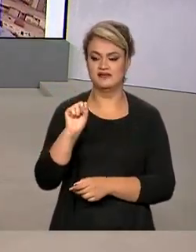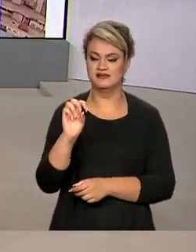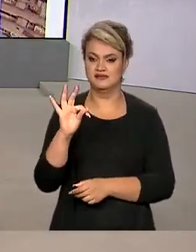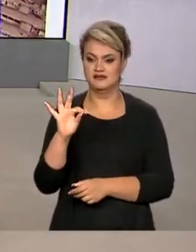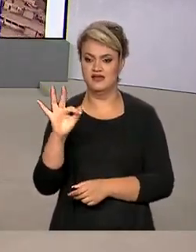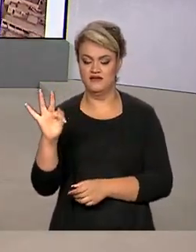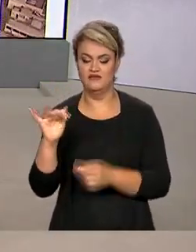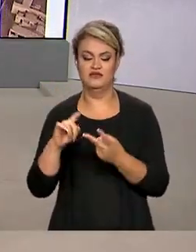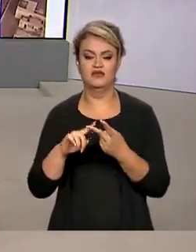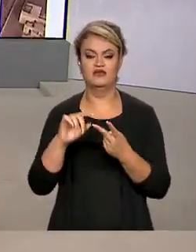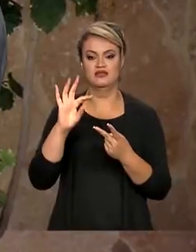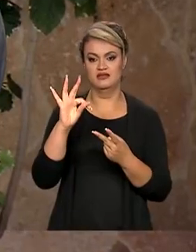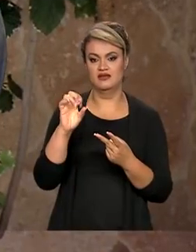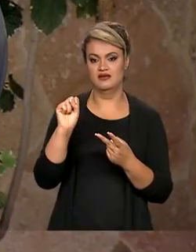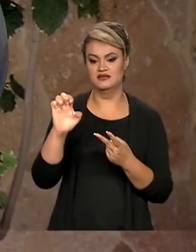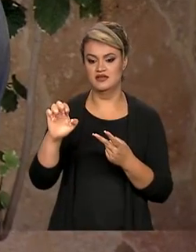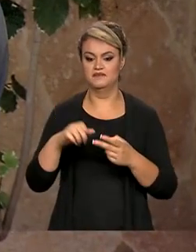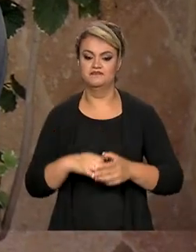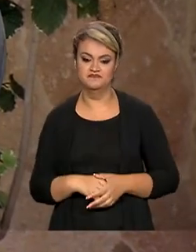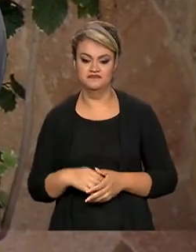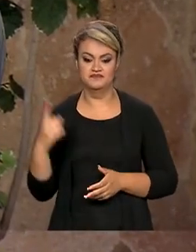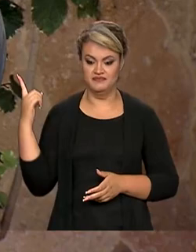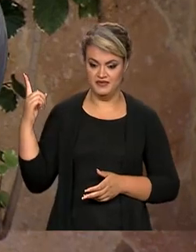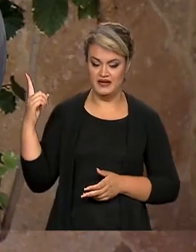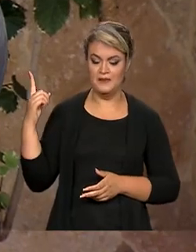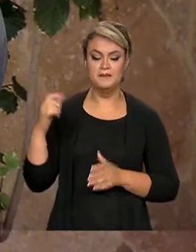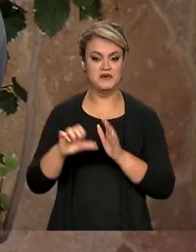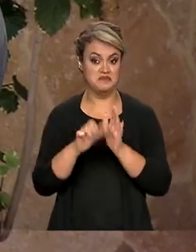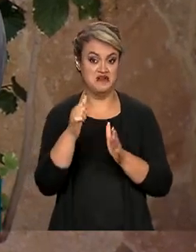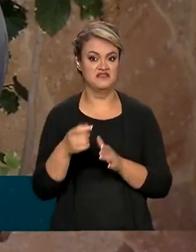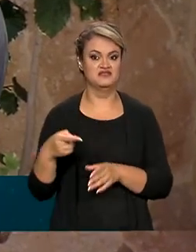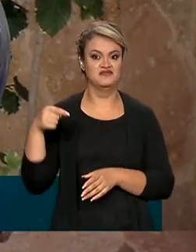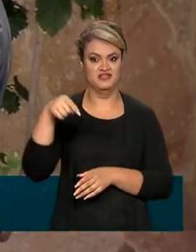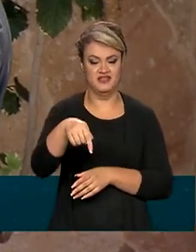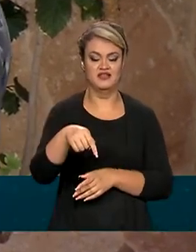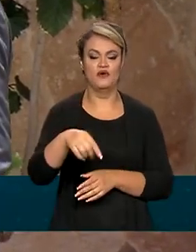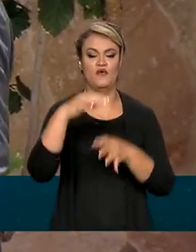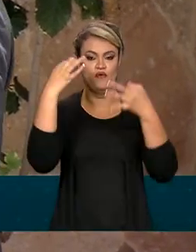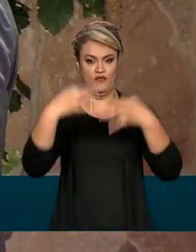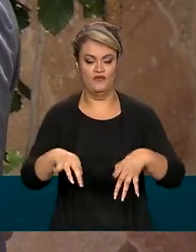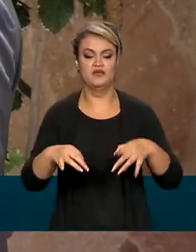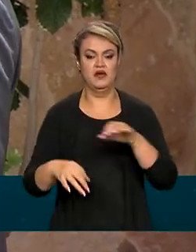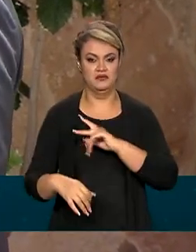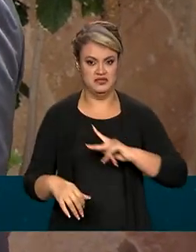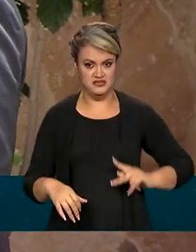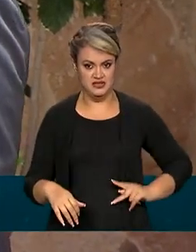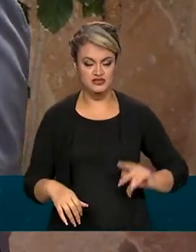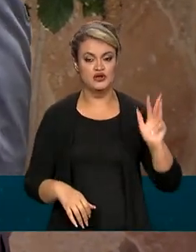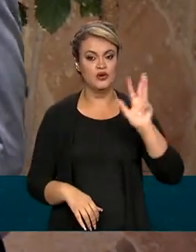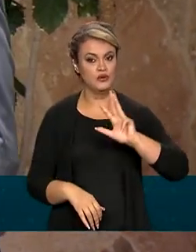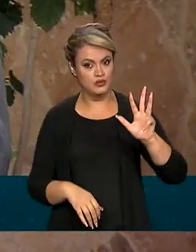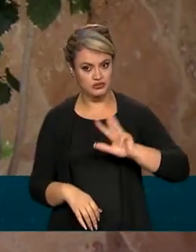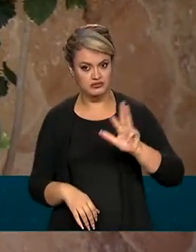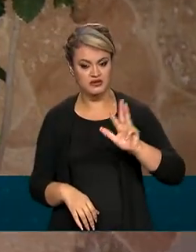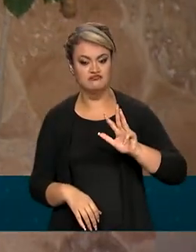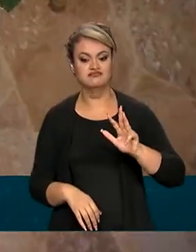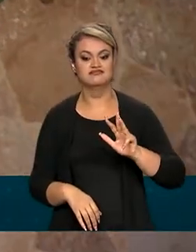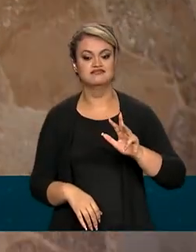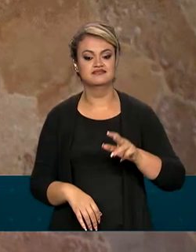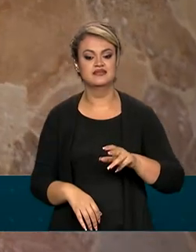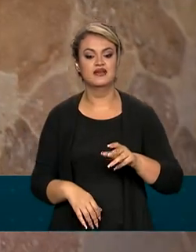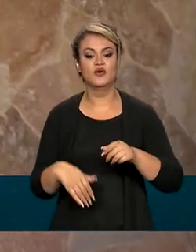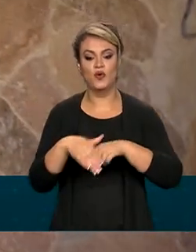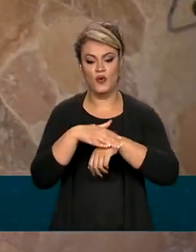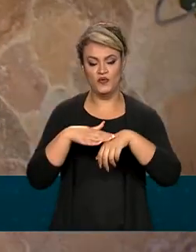do TSE. Em Brasília, pela primeira vez como presidente eleito, Luiz Inácio Lula da Silva